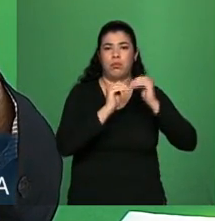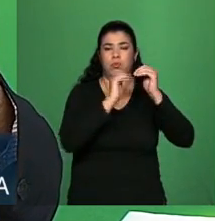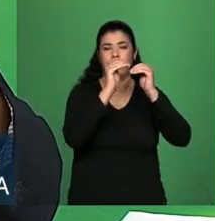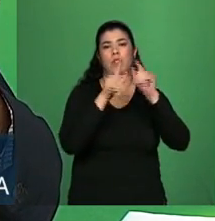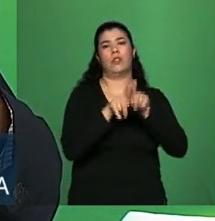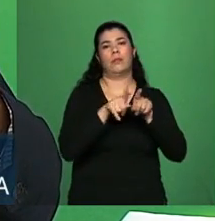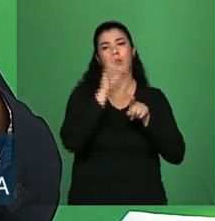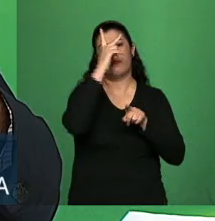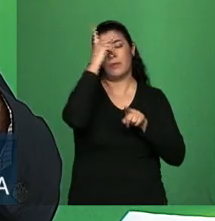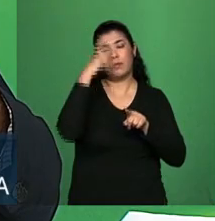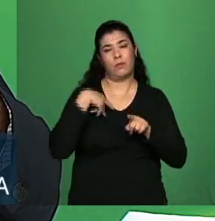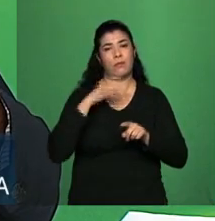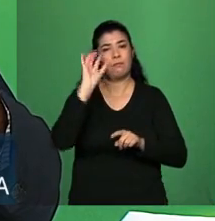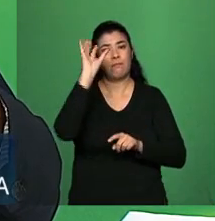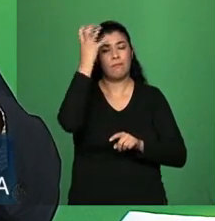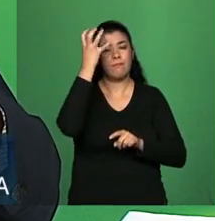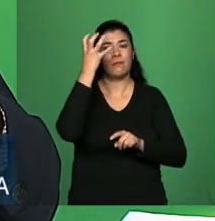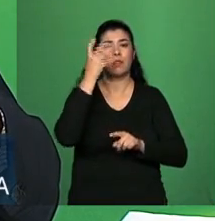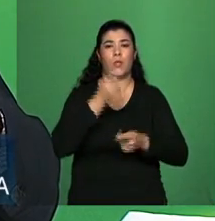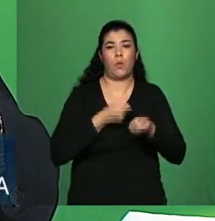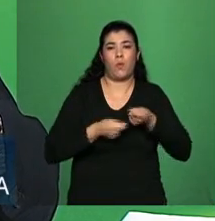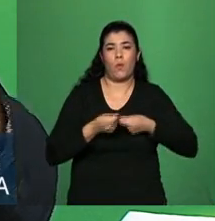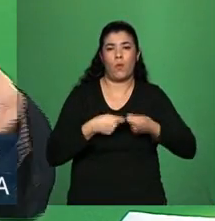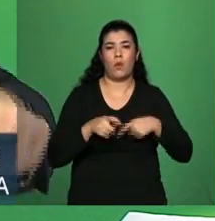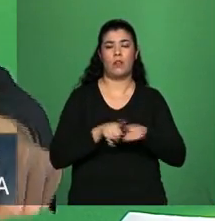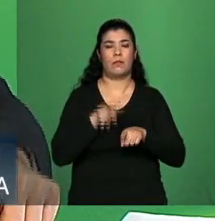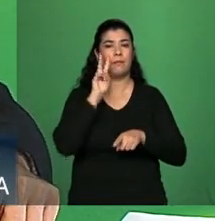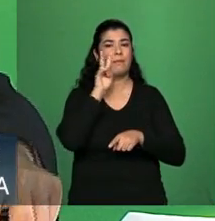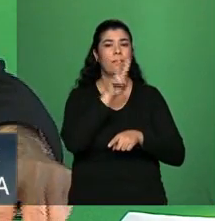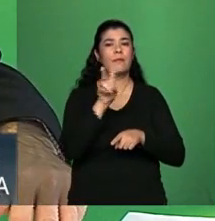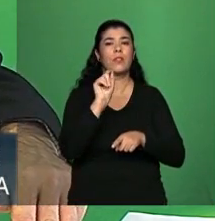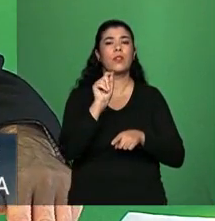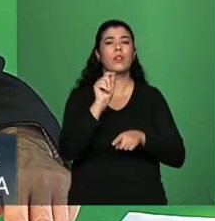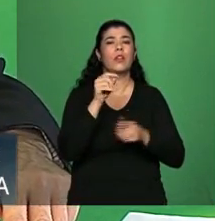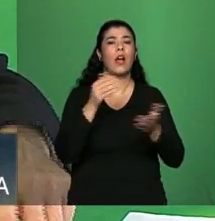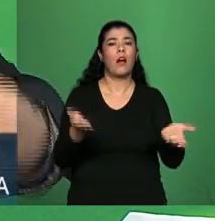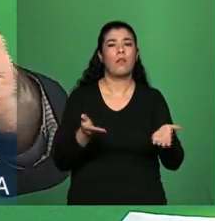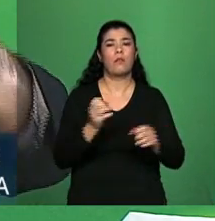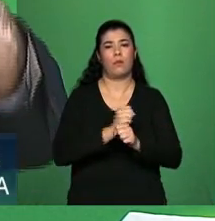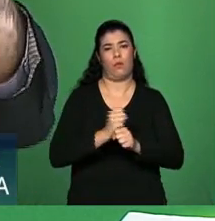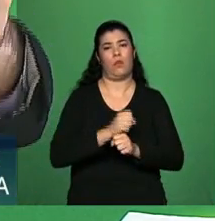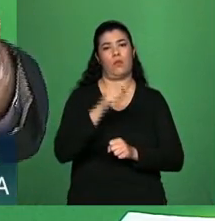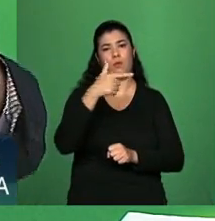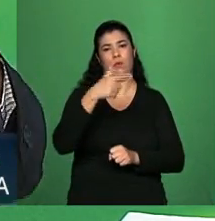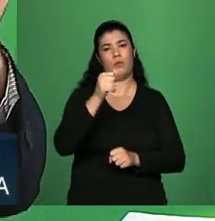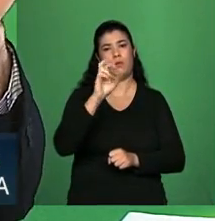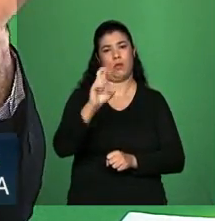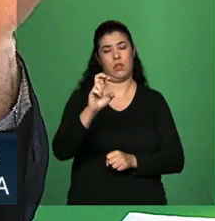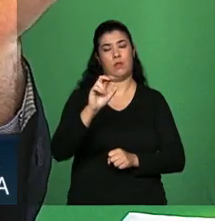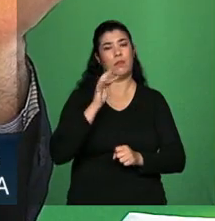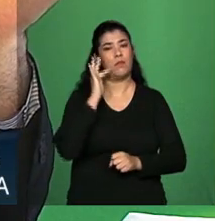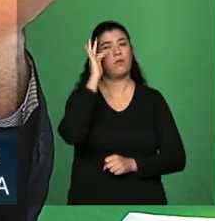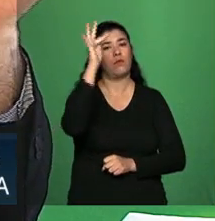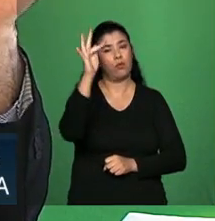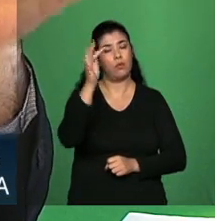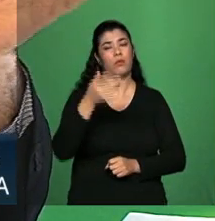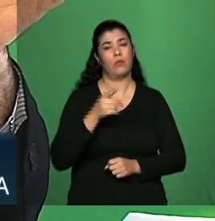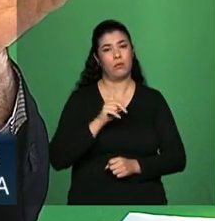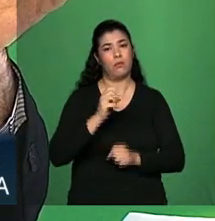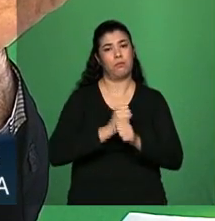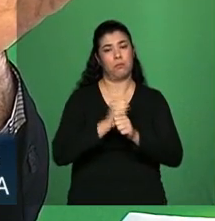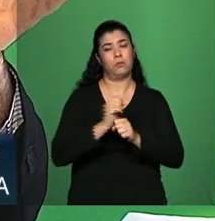verdade, quando as pessoas tomam decisões econômicas, elas não estão olhando só 2015, 2016, elas estão olhando para frente. Então, isso aqui